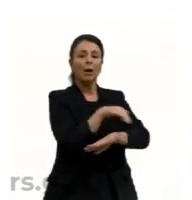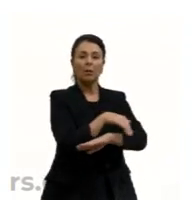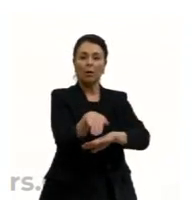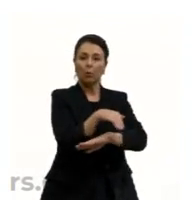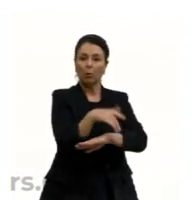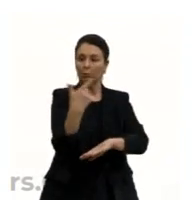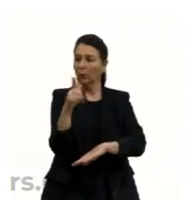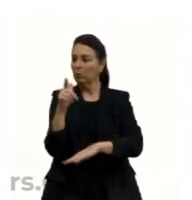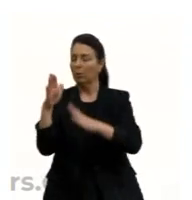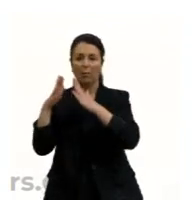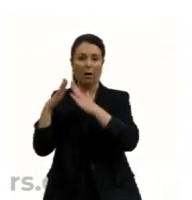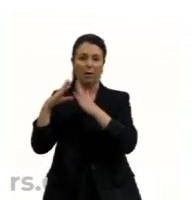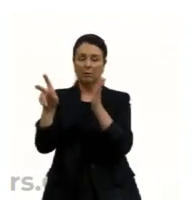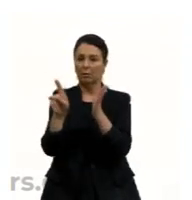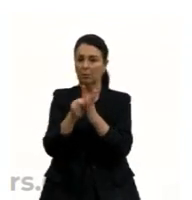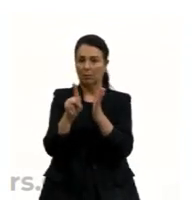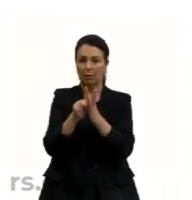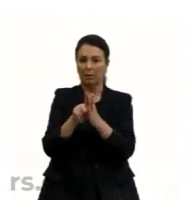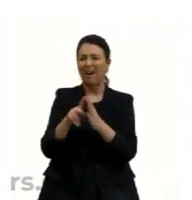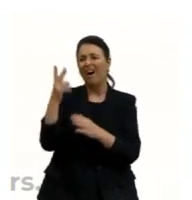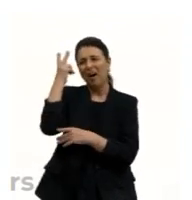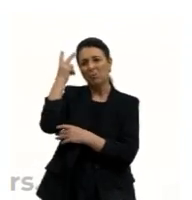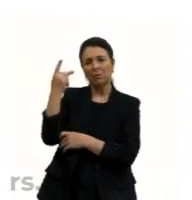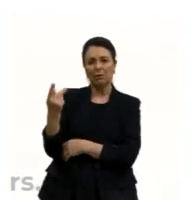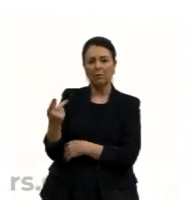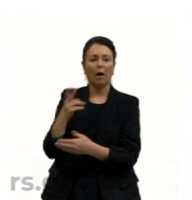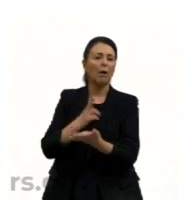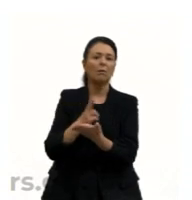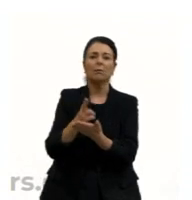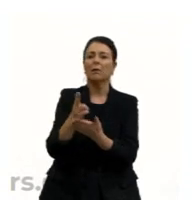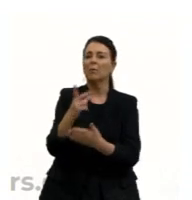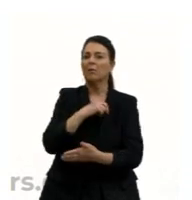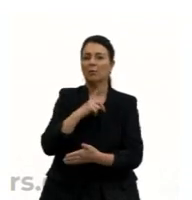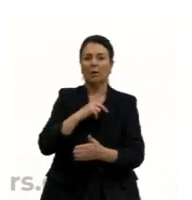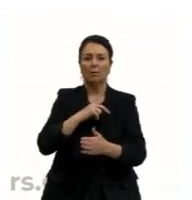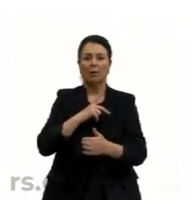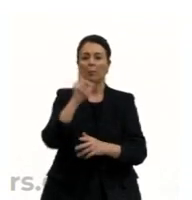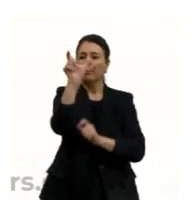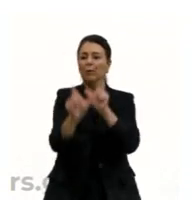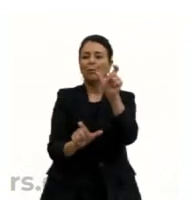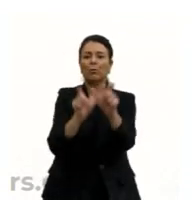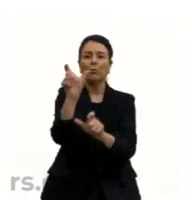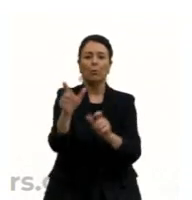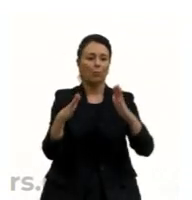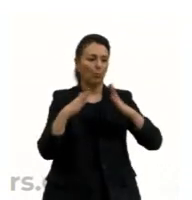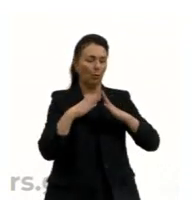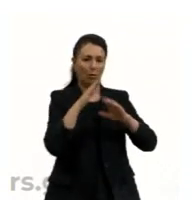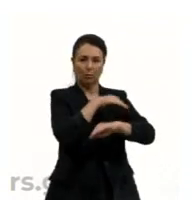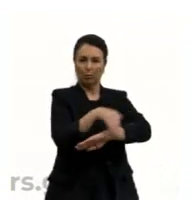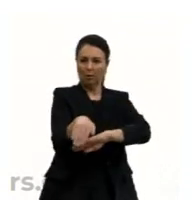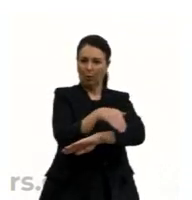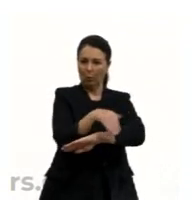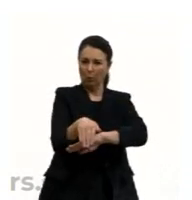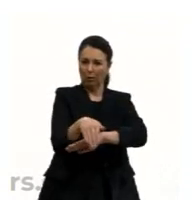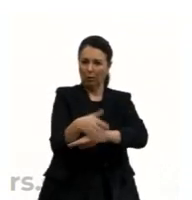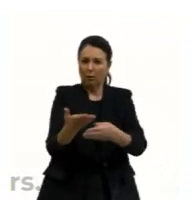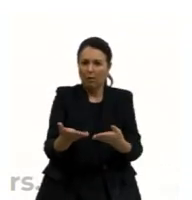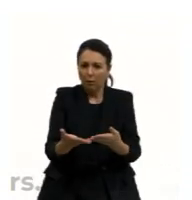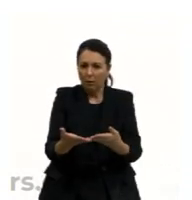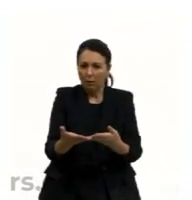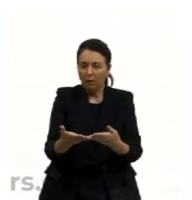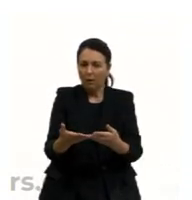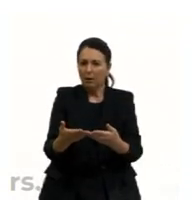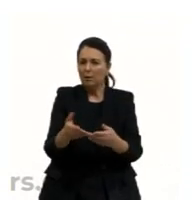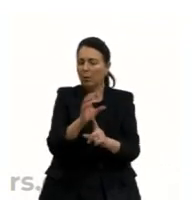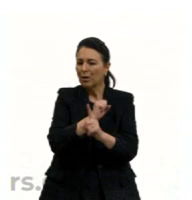Se nós naturalizarmos moradores de rua, sempre teve moradores de rua, é assim mesmo. É assim mesmo? O que a sociologia vai